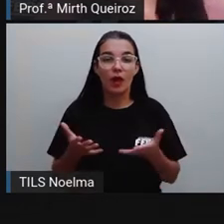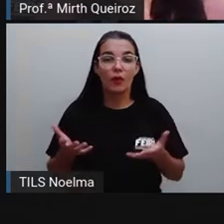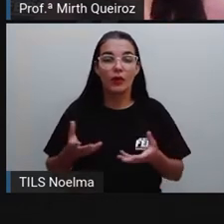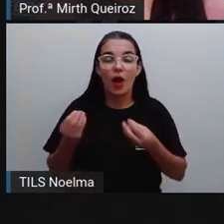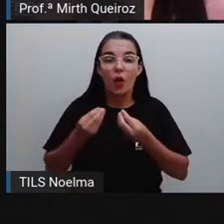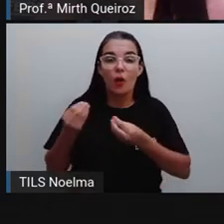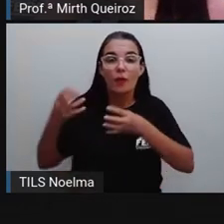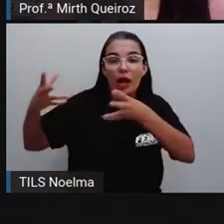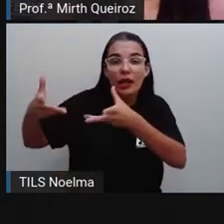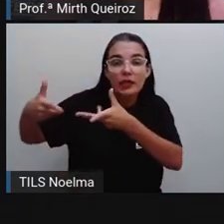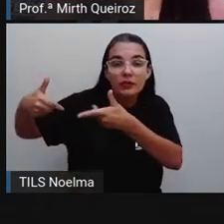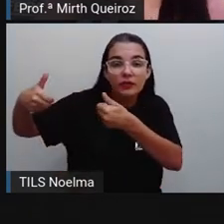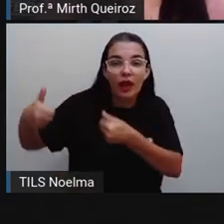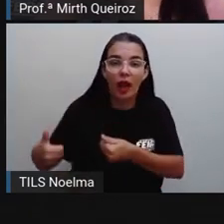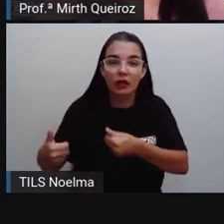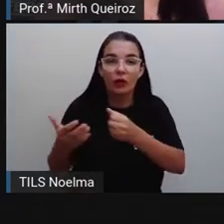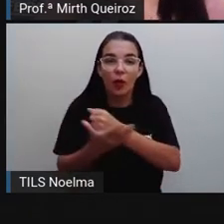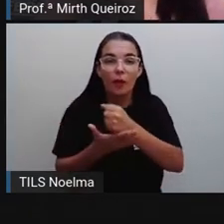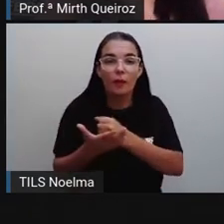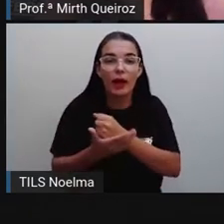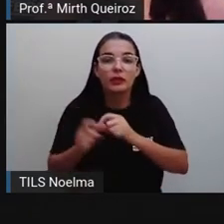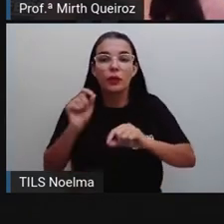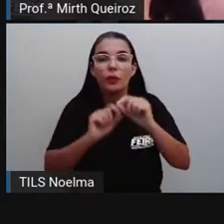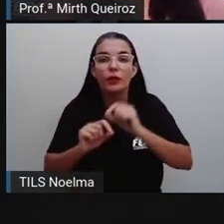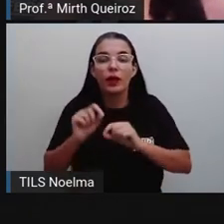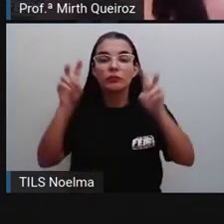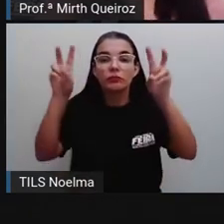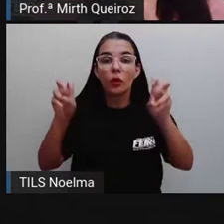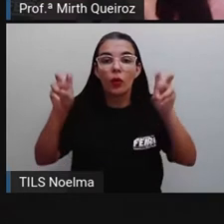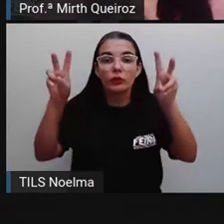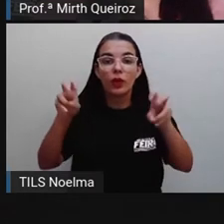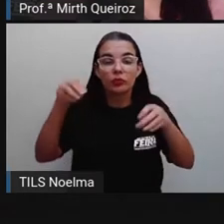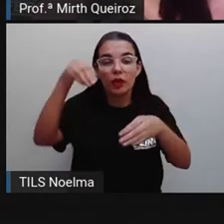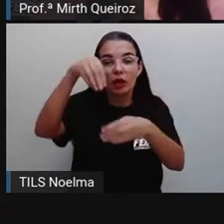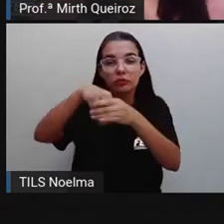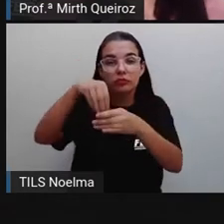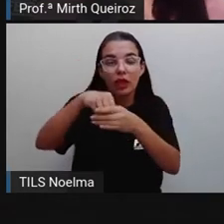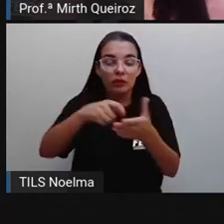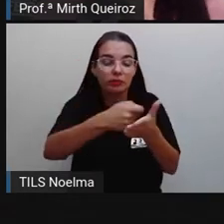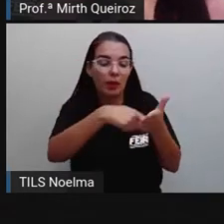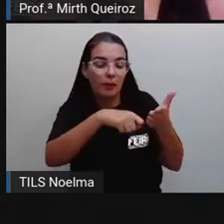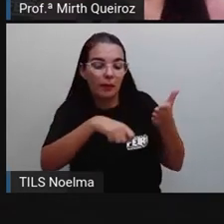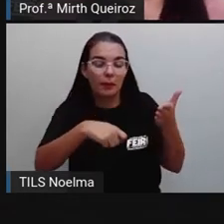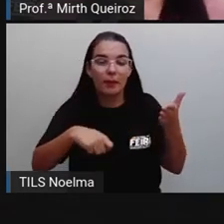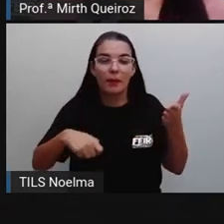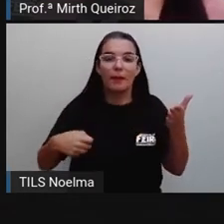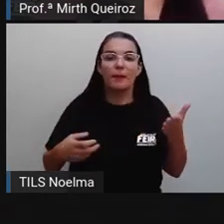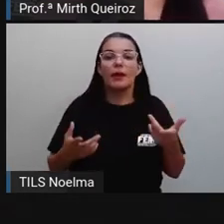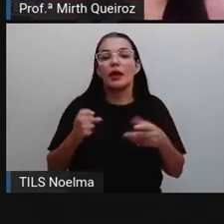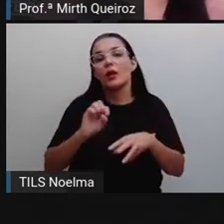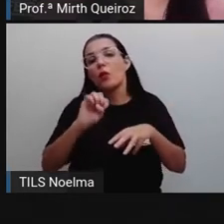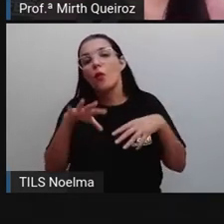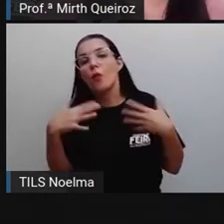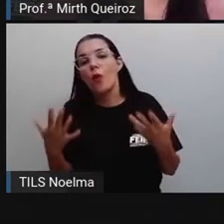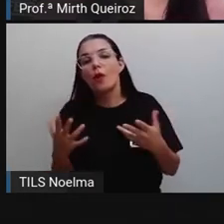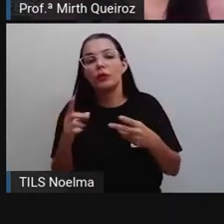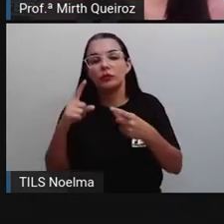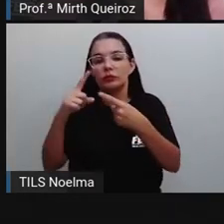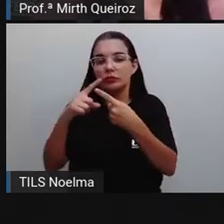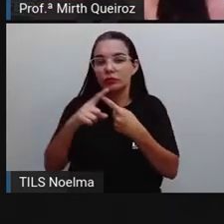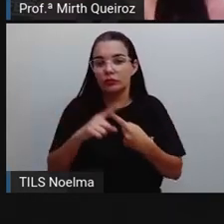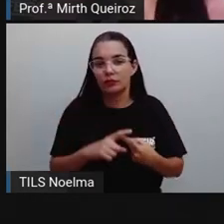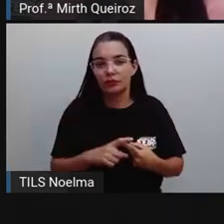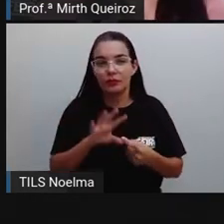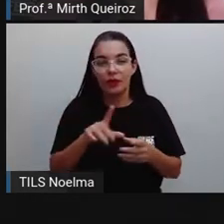Elas podem ser classificadas com base também no conteúdo e na função que elas desempenham. Nós